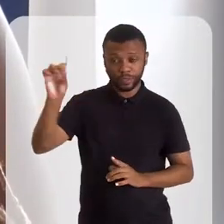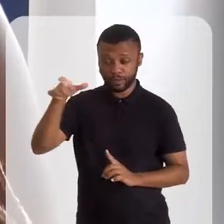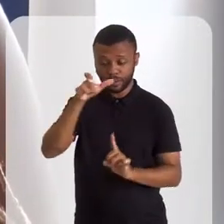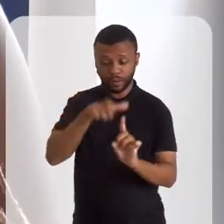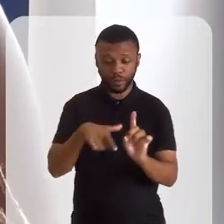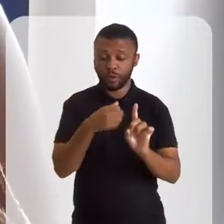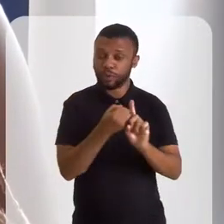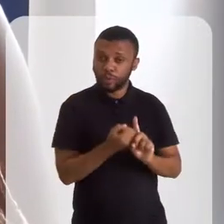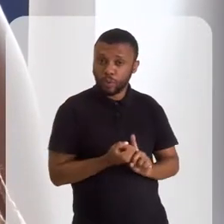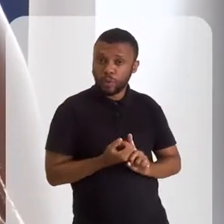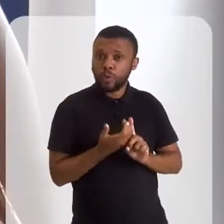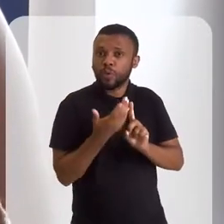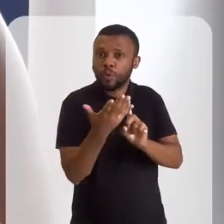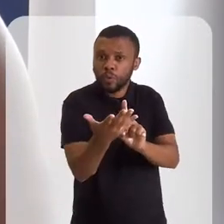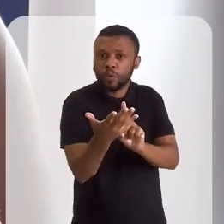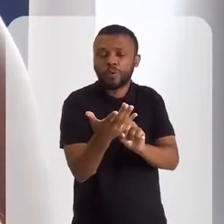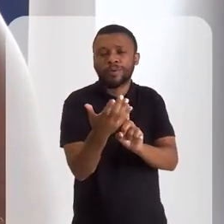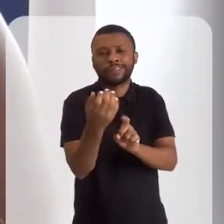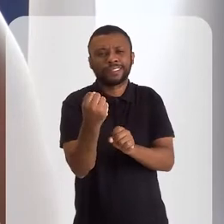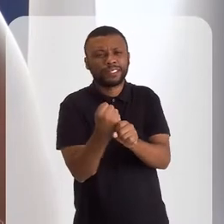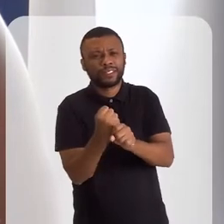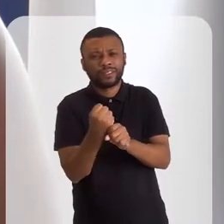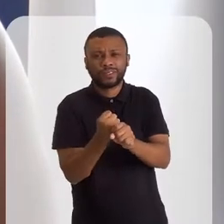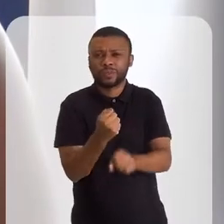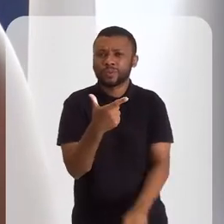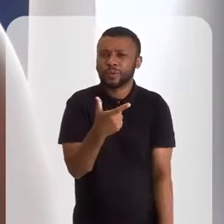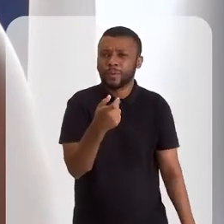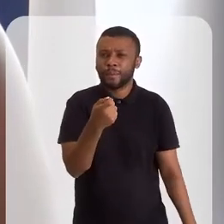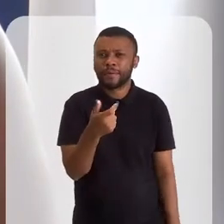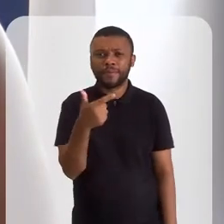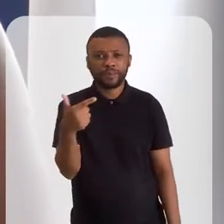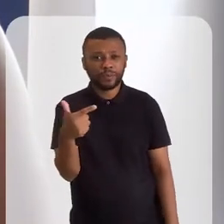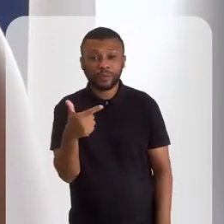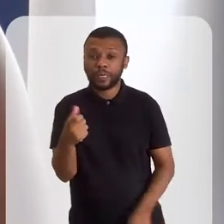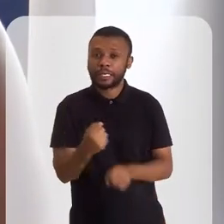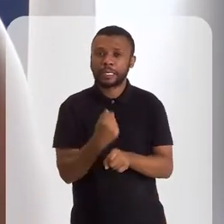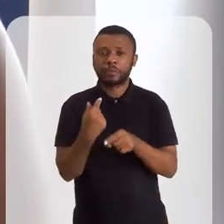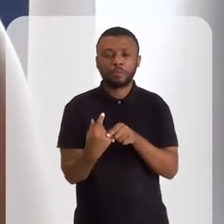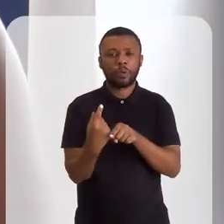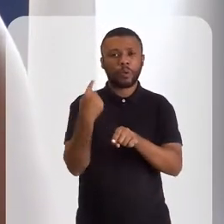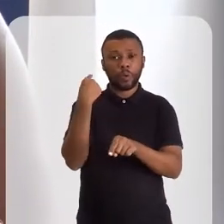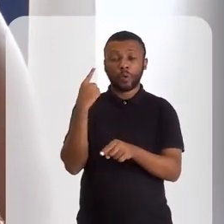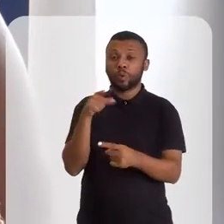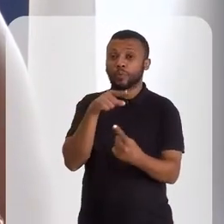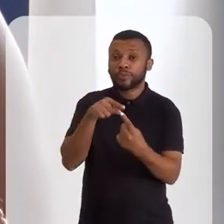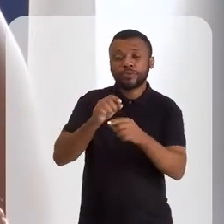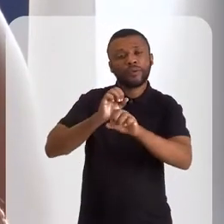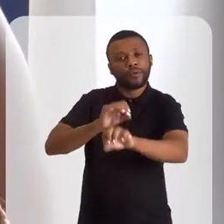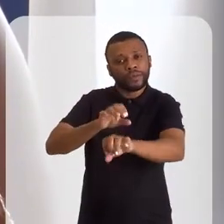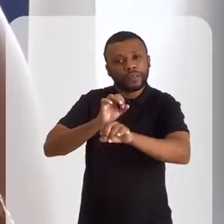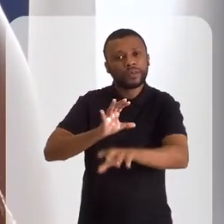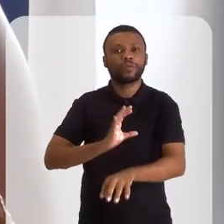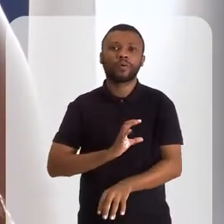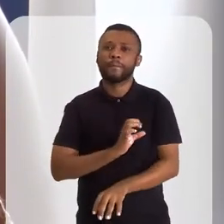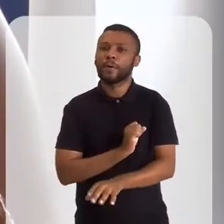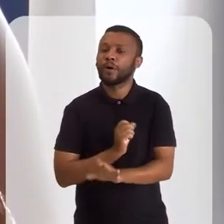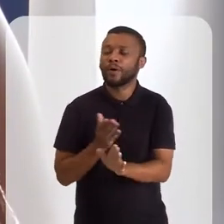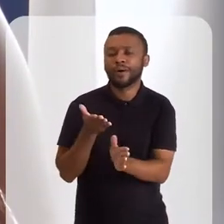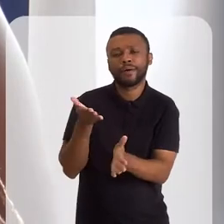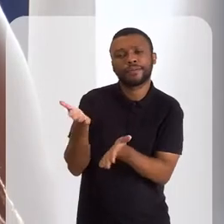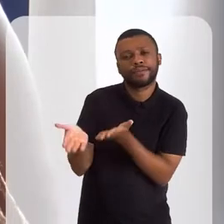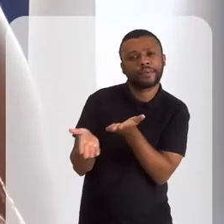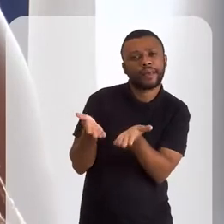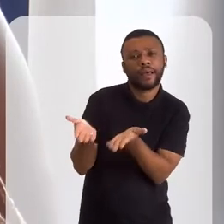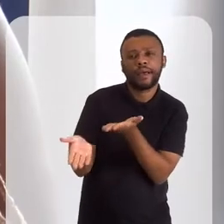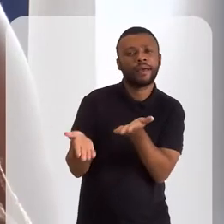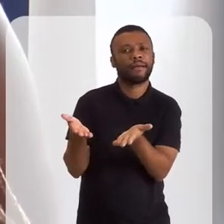é o manifestante de Deus, trazido a dois mil e vinte e dois anos atrás. E ele trouxe justo o ensinamento do amor, da